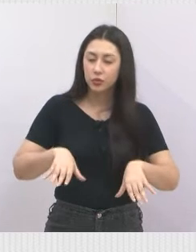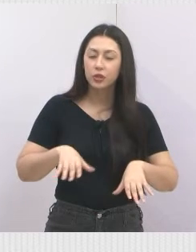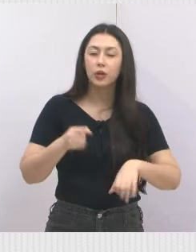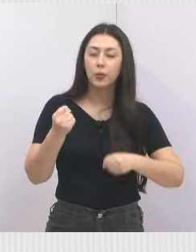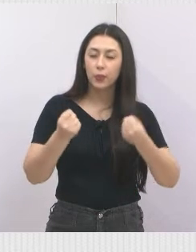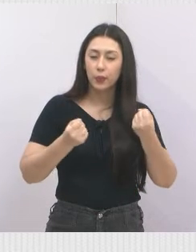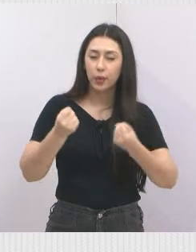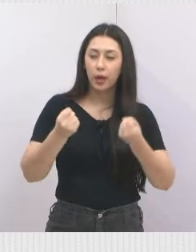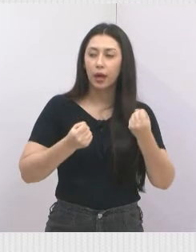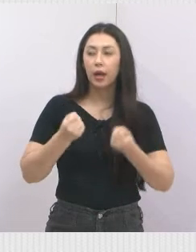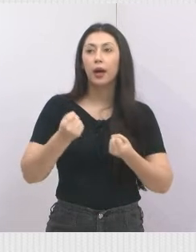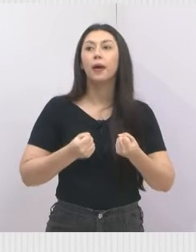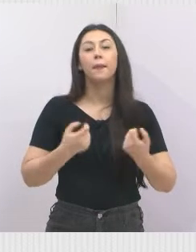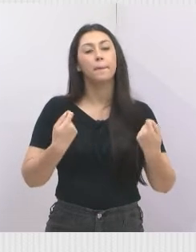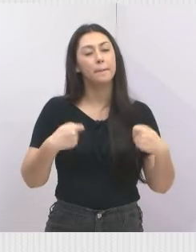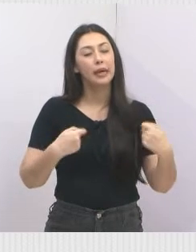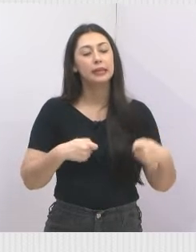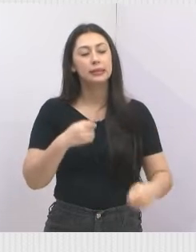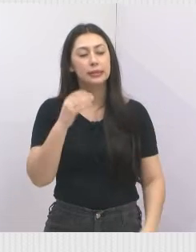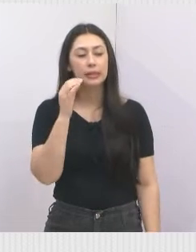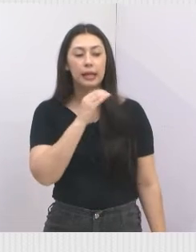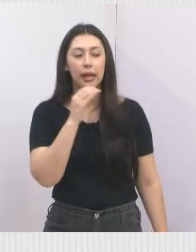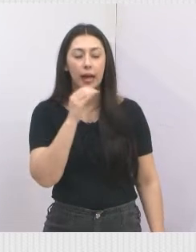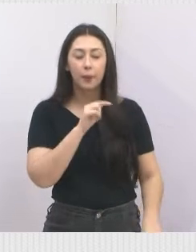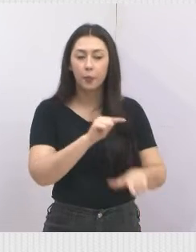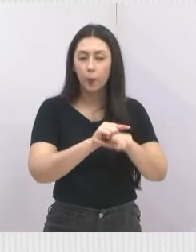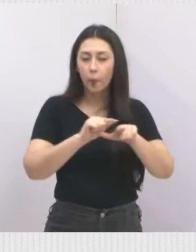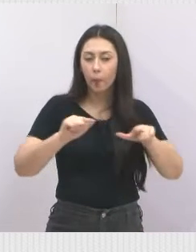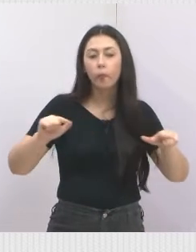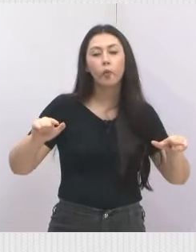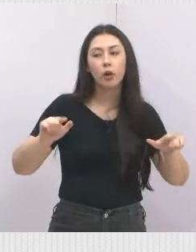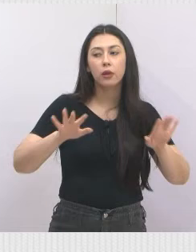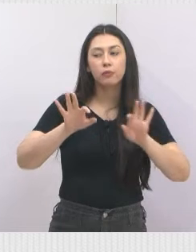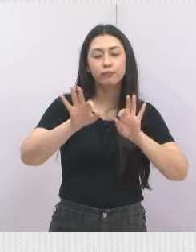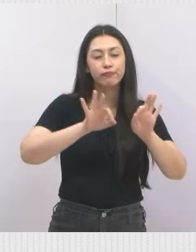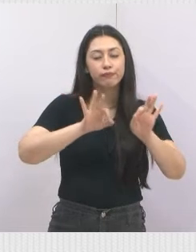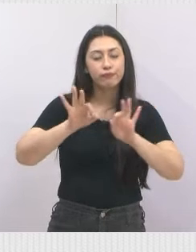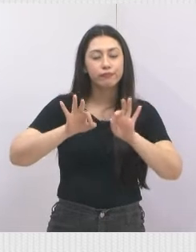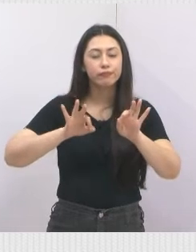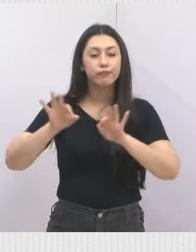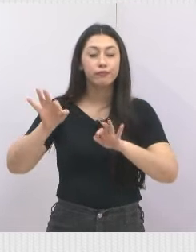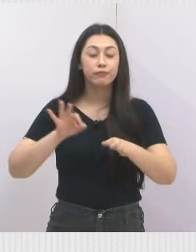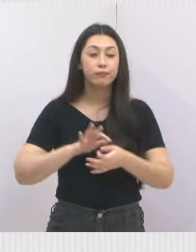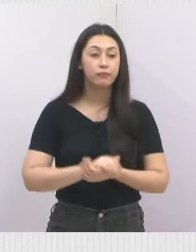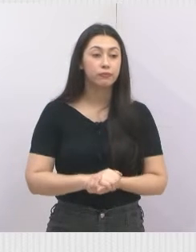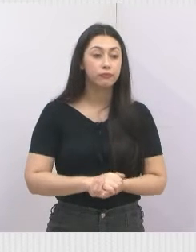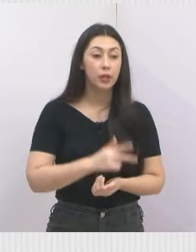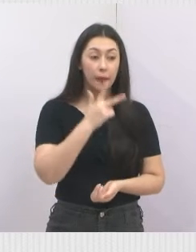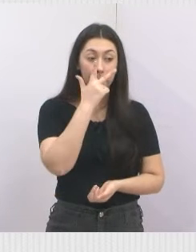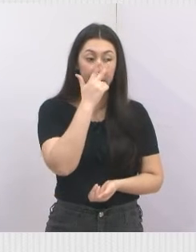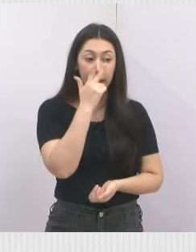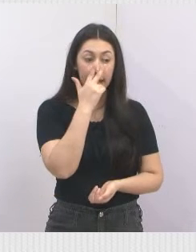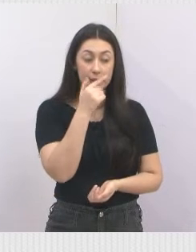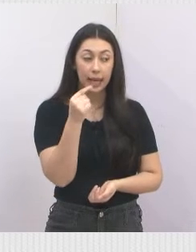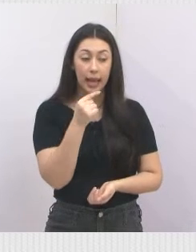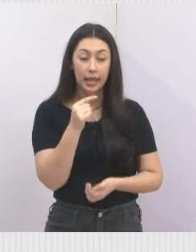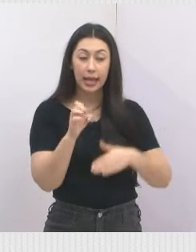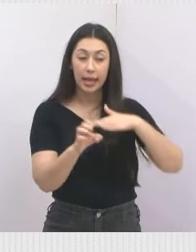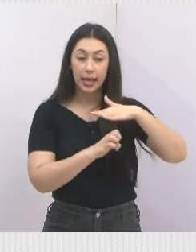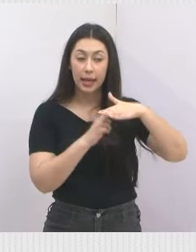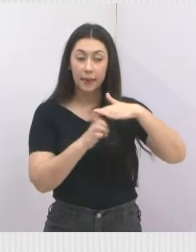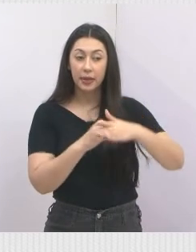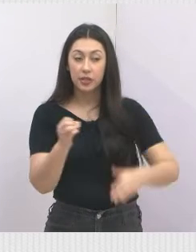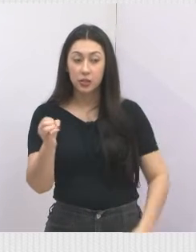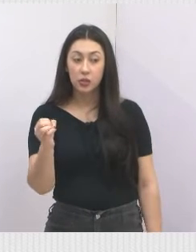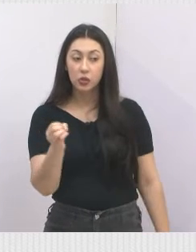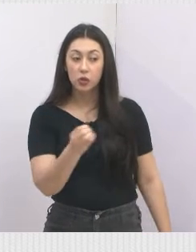munícipe. Então vamos lá colocar o asfalto aí, vamos programar, fazer a programação. Parece que essa nova empresa que chegou aí